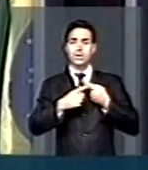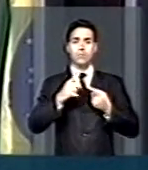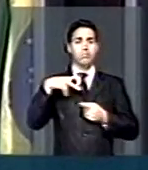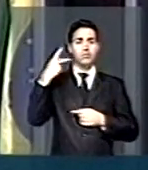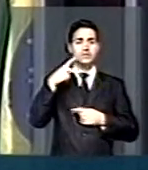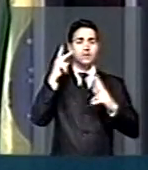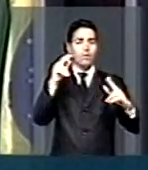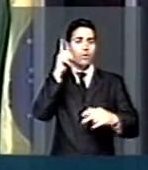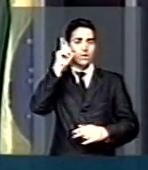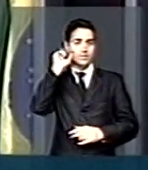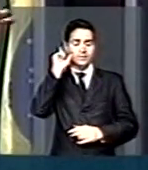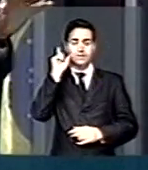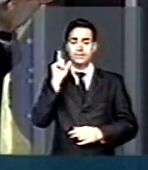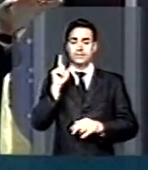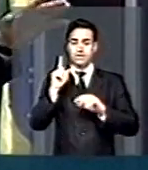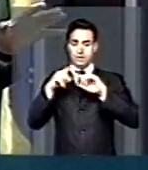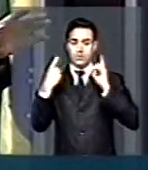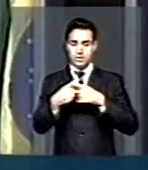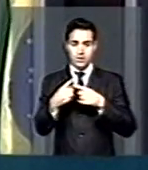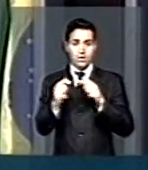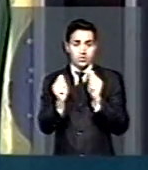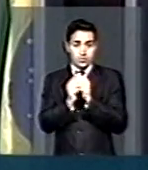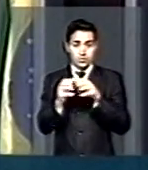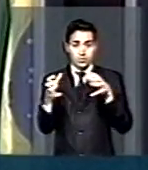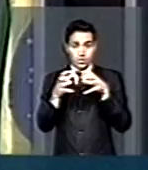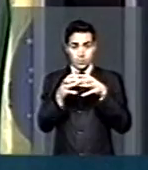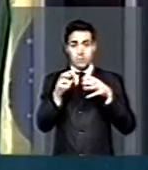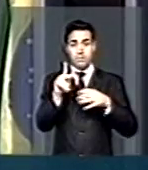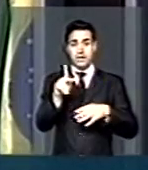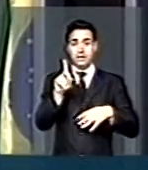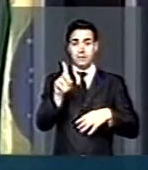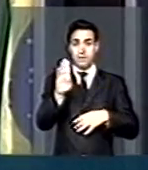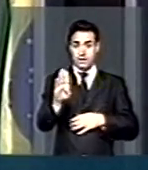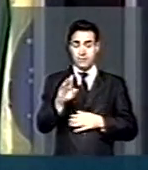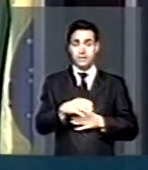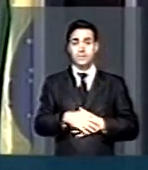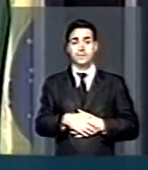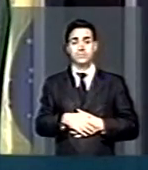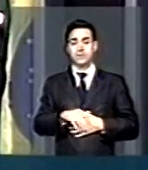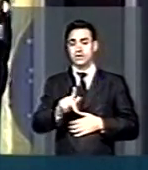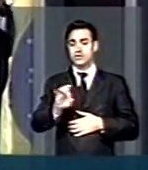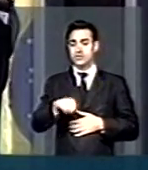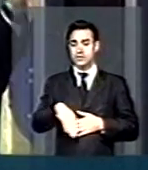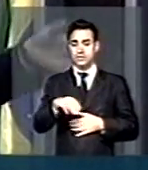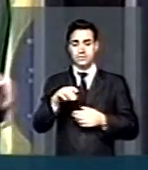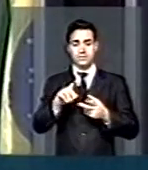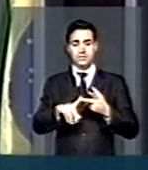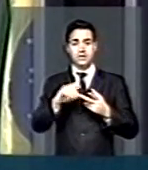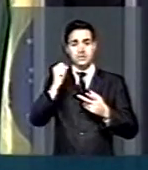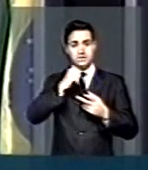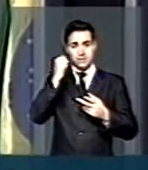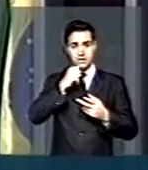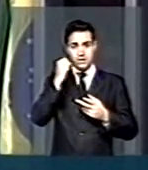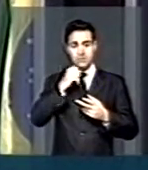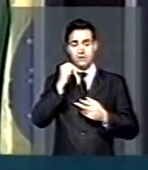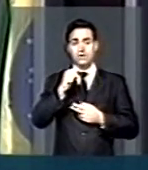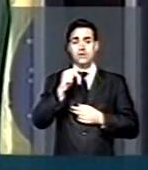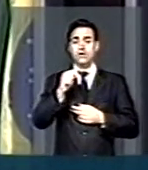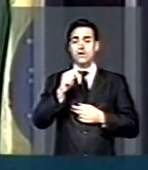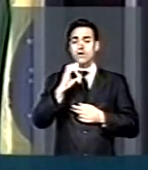fez ontem, numa reunião com a cúpula do PTB, Ginha Gelo, senador Fernando